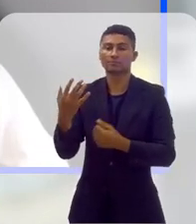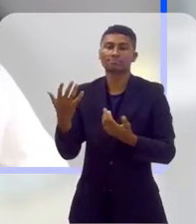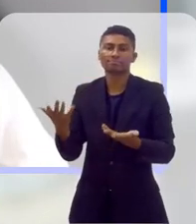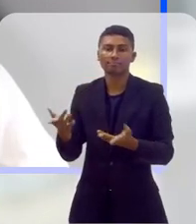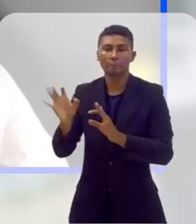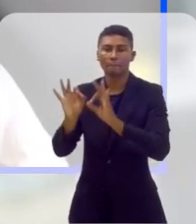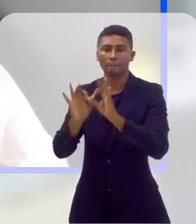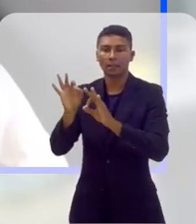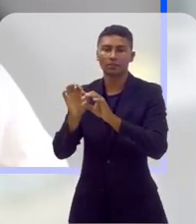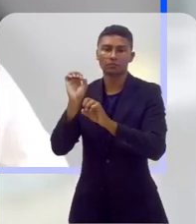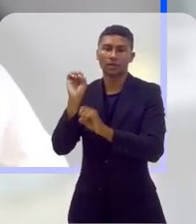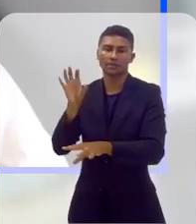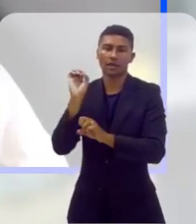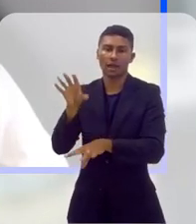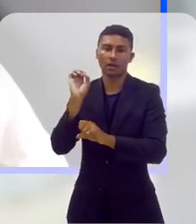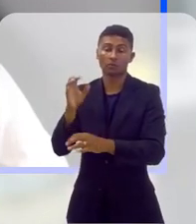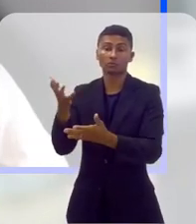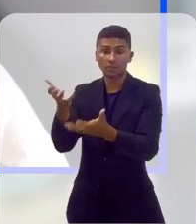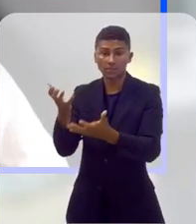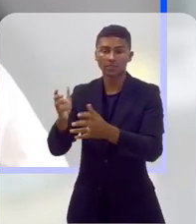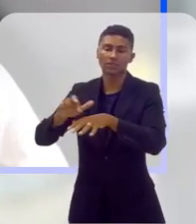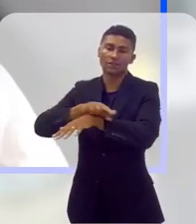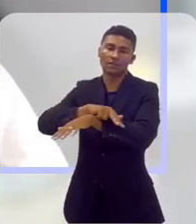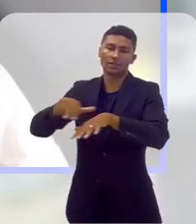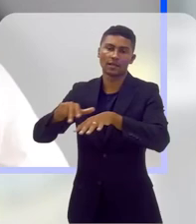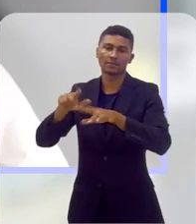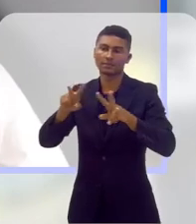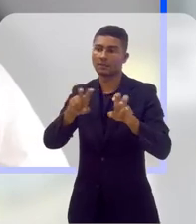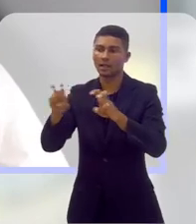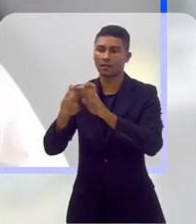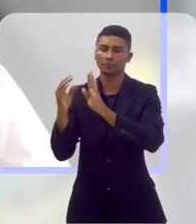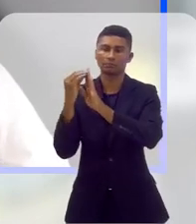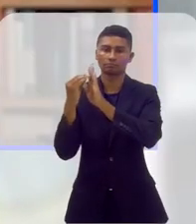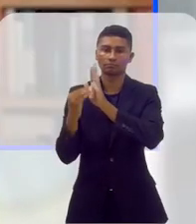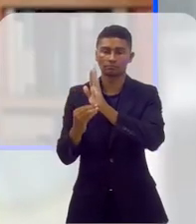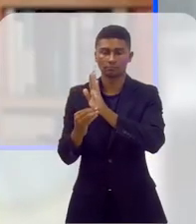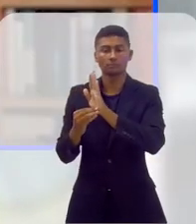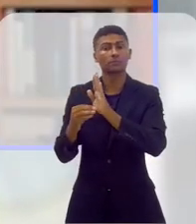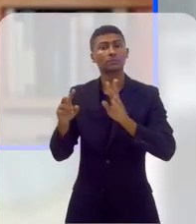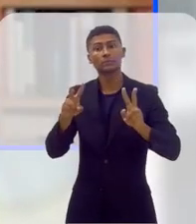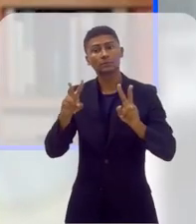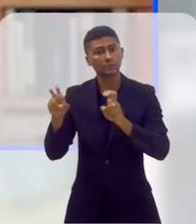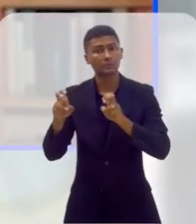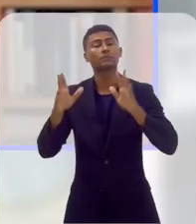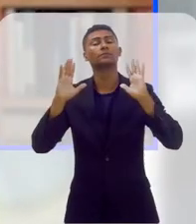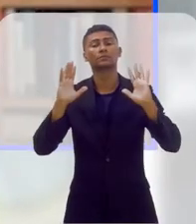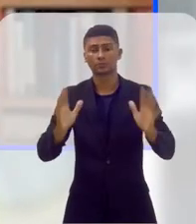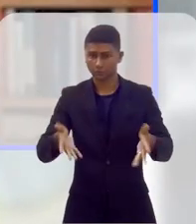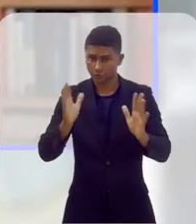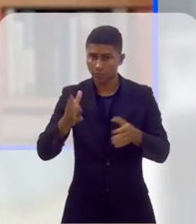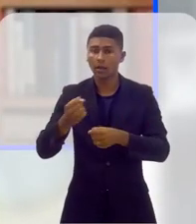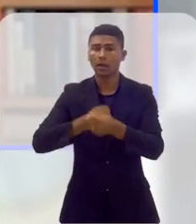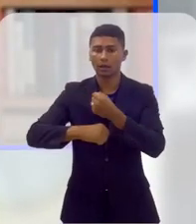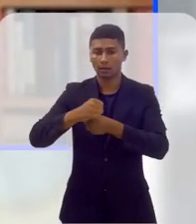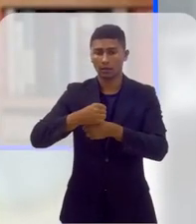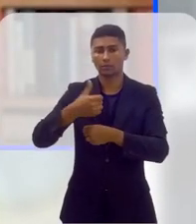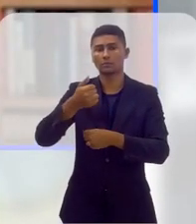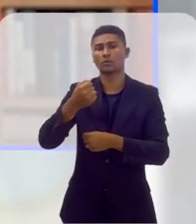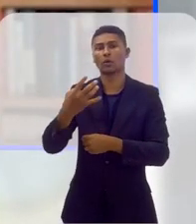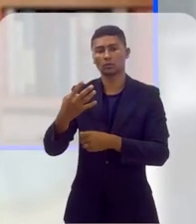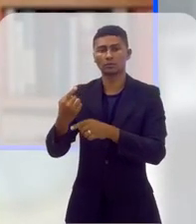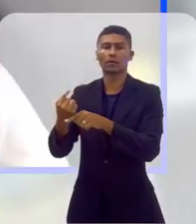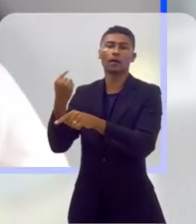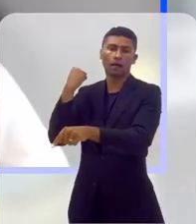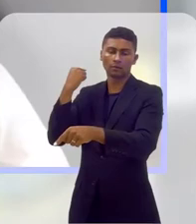debater o tema diversidade, tema esse que antes de 2014 já estavam há muito tempo sendo trabalhadas da maneira pedagógica